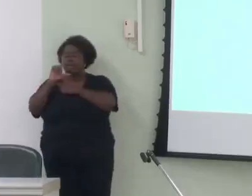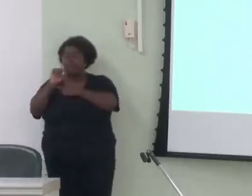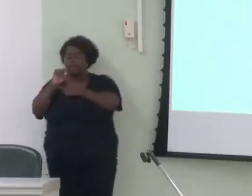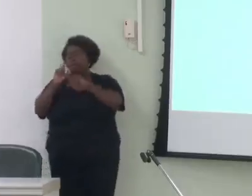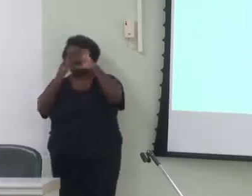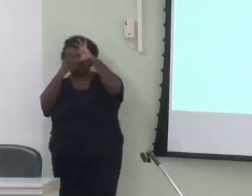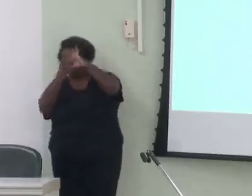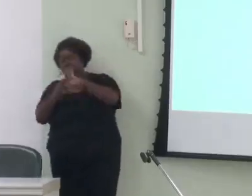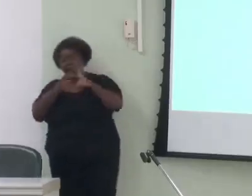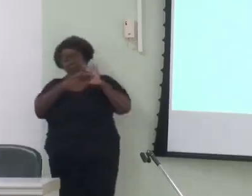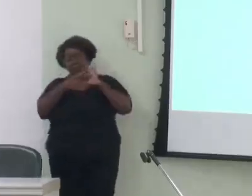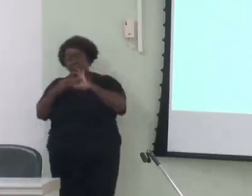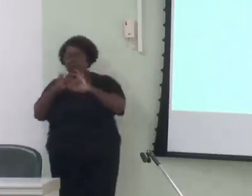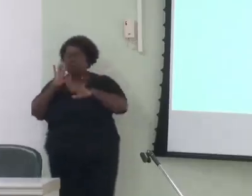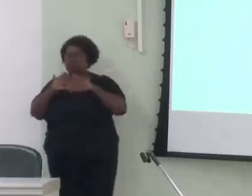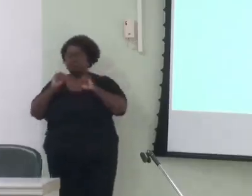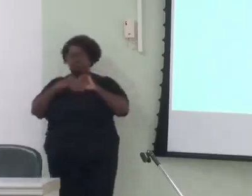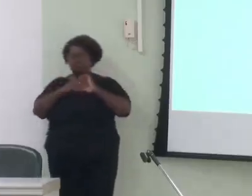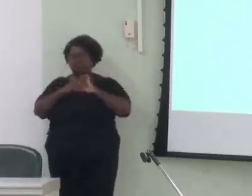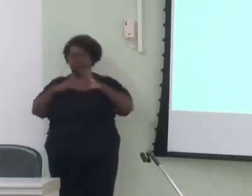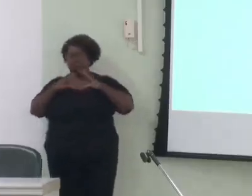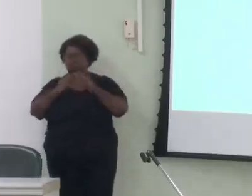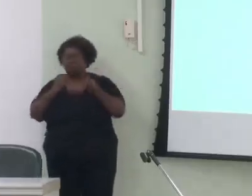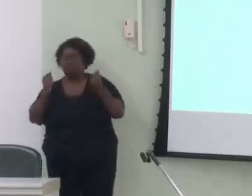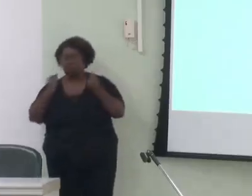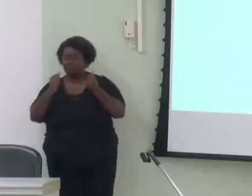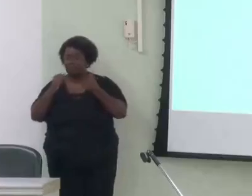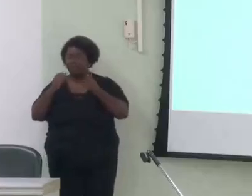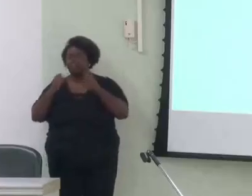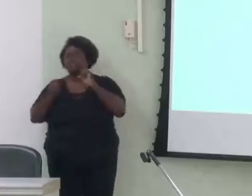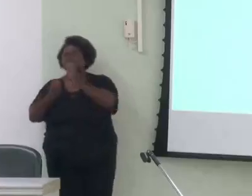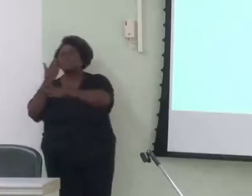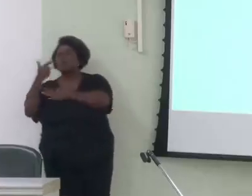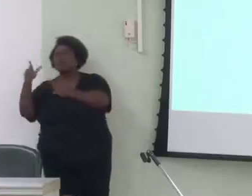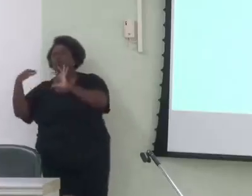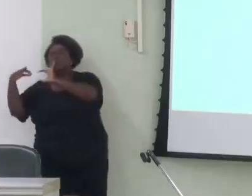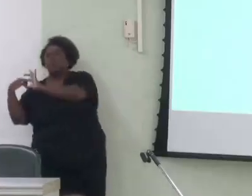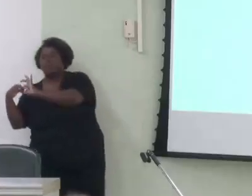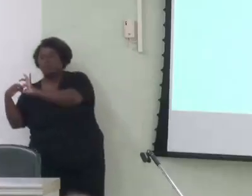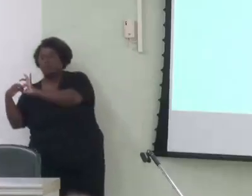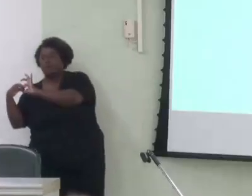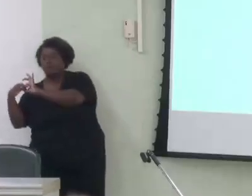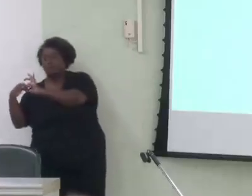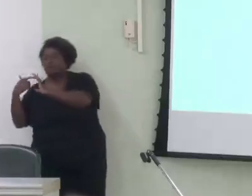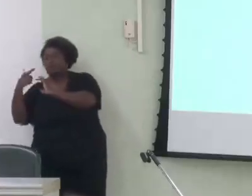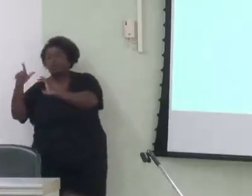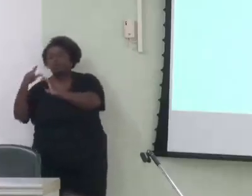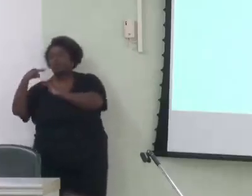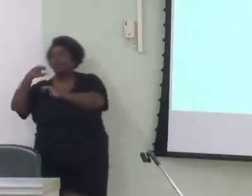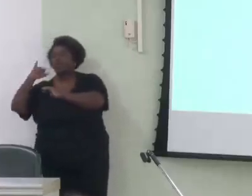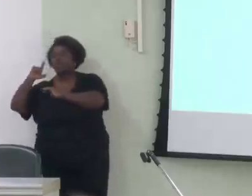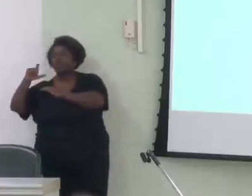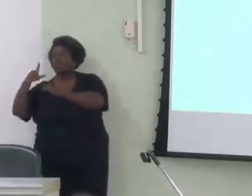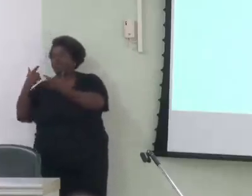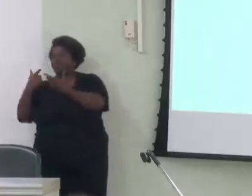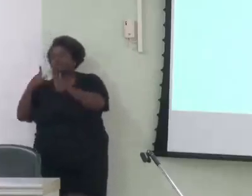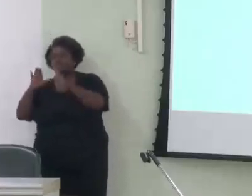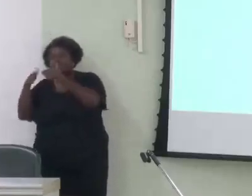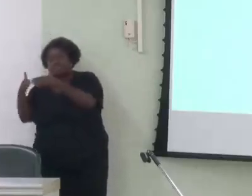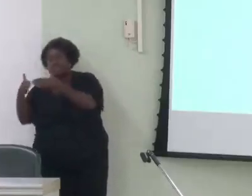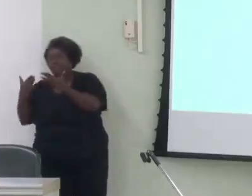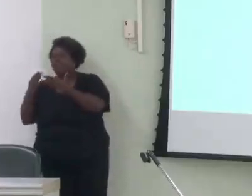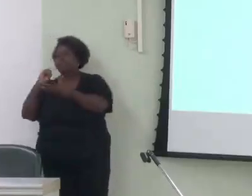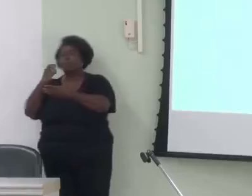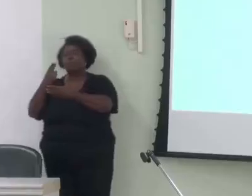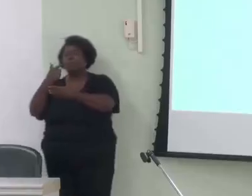desaparecer e formar outros elos em outros níveis de especificidade ou com outras